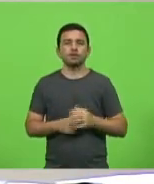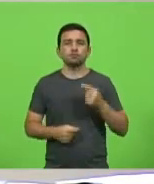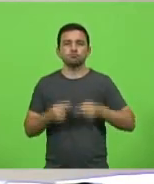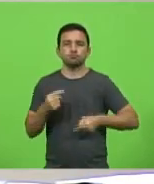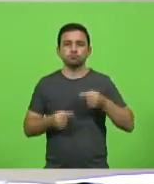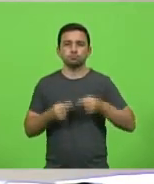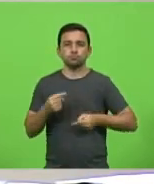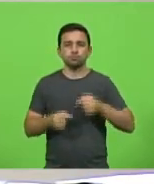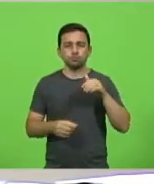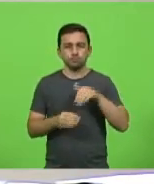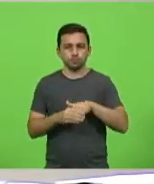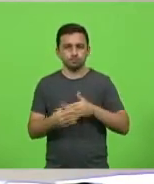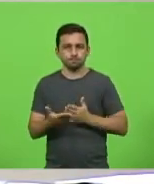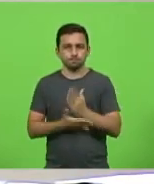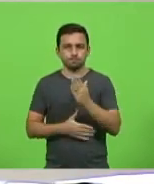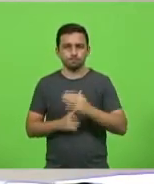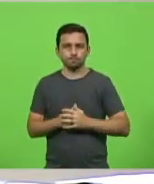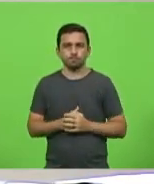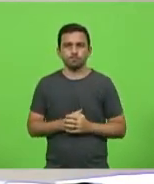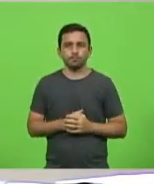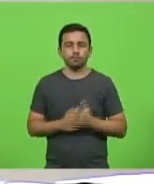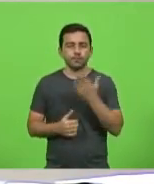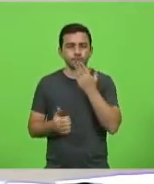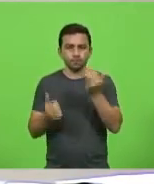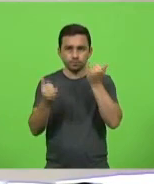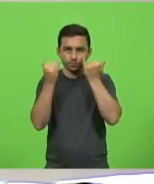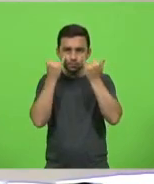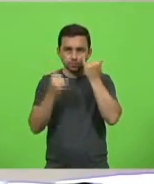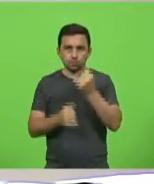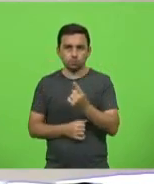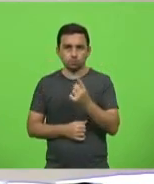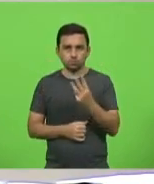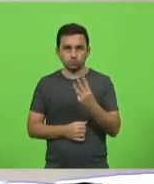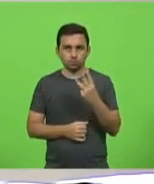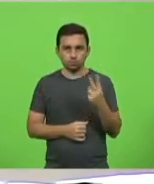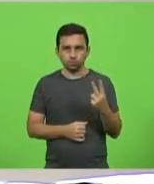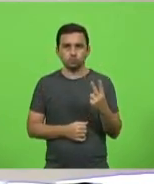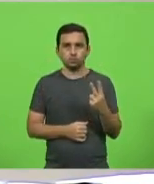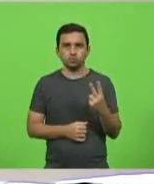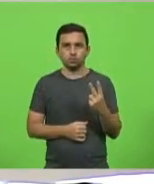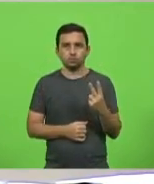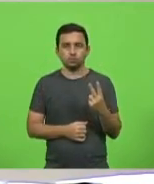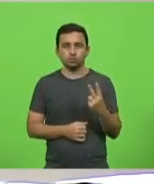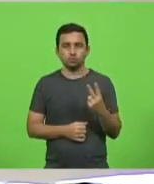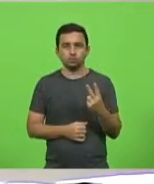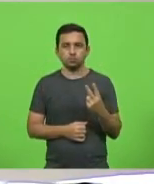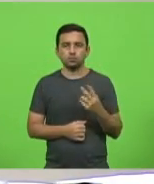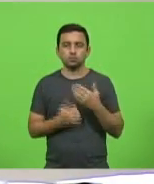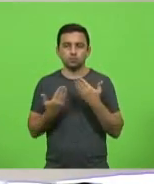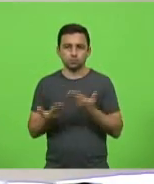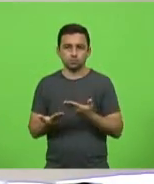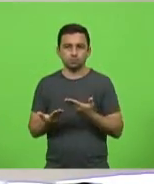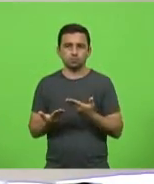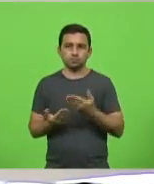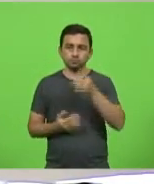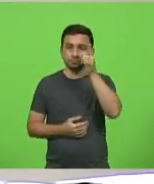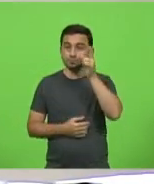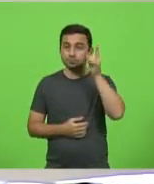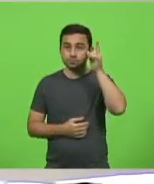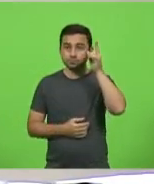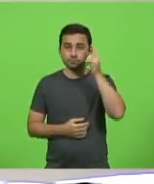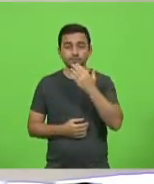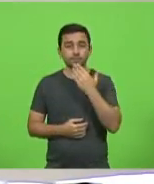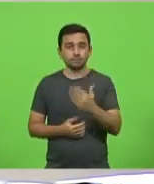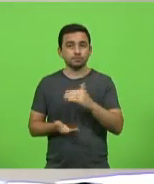votação, aprovado. Pedido de informação, 132. Deputado Laércio Schuster. Solicita ao